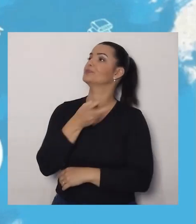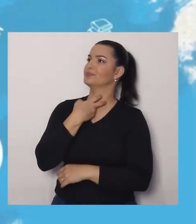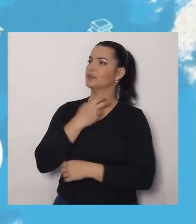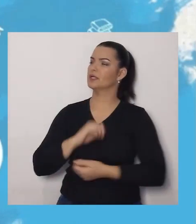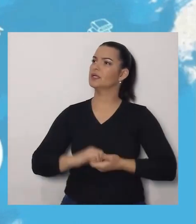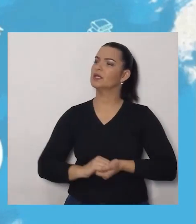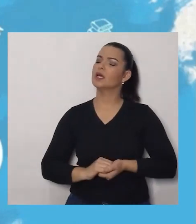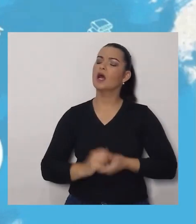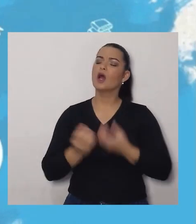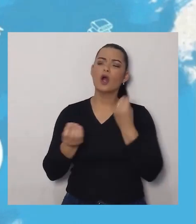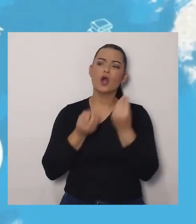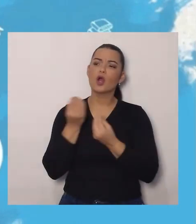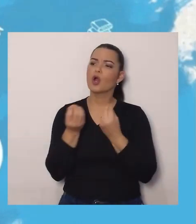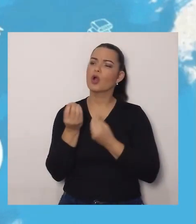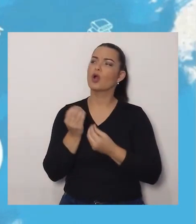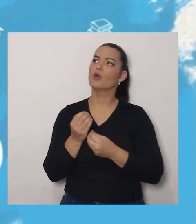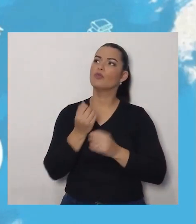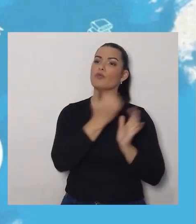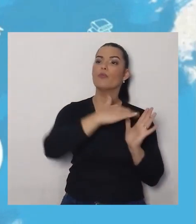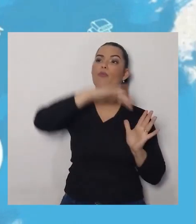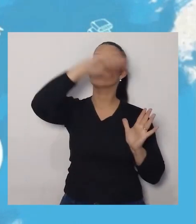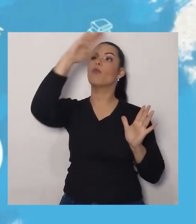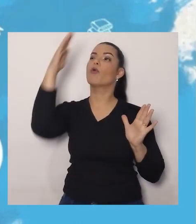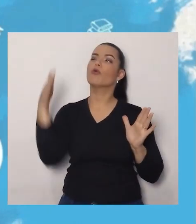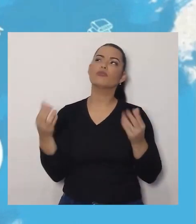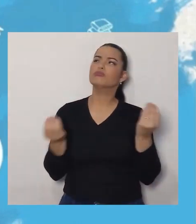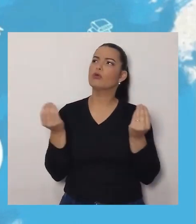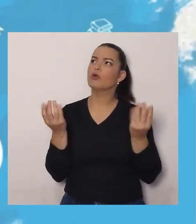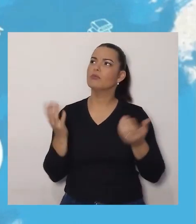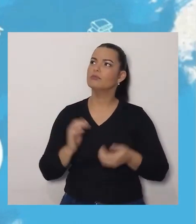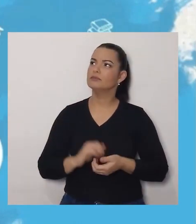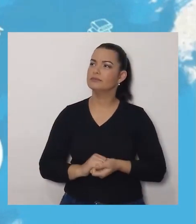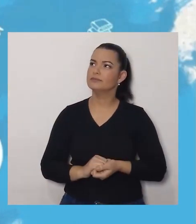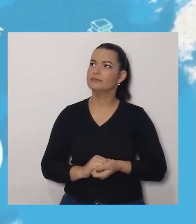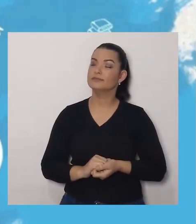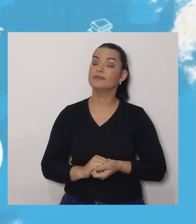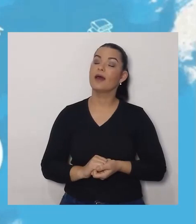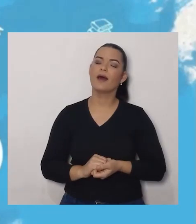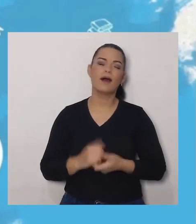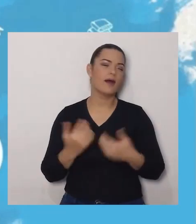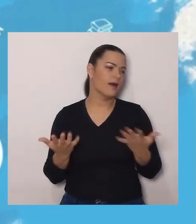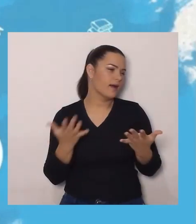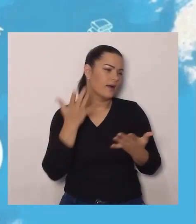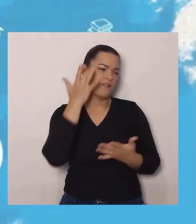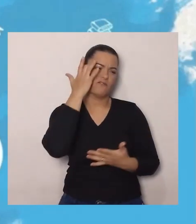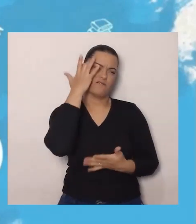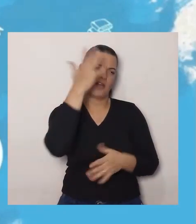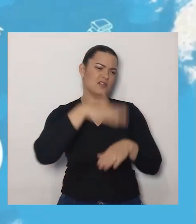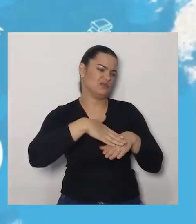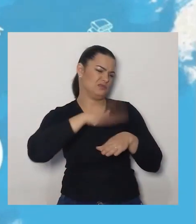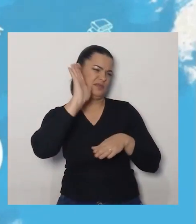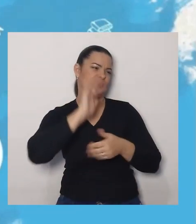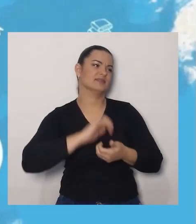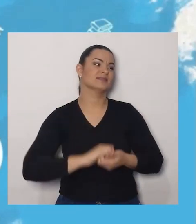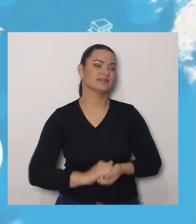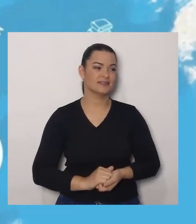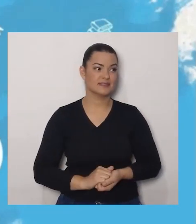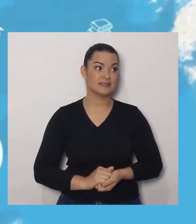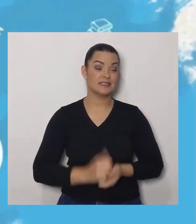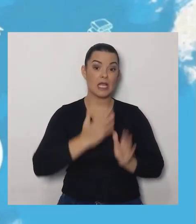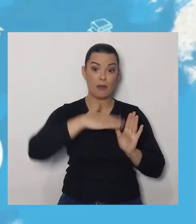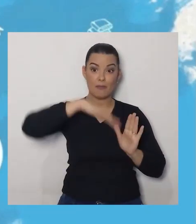como é uma montanha? Ah, essa pergunta é mais fácil ainda. A